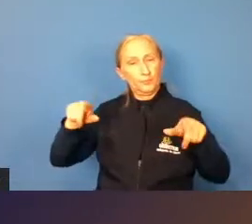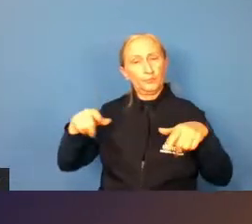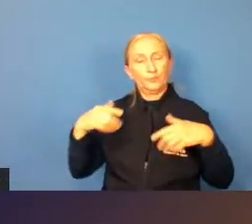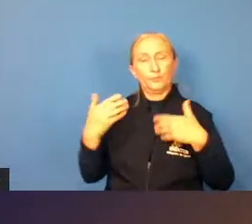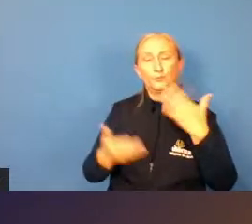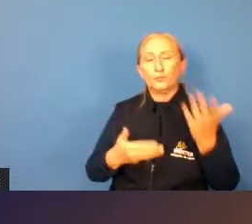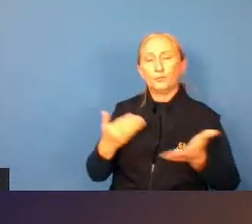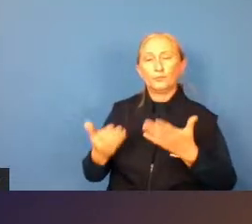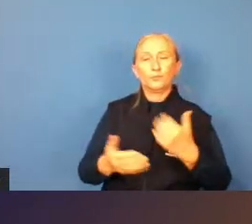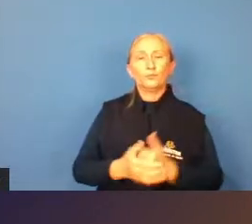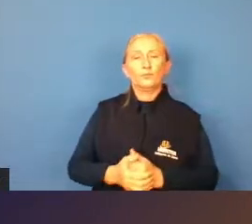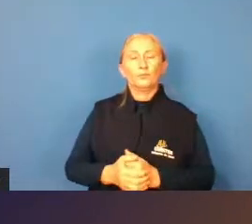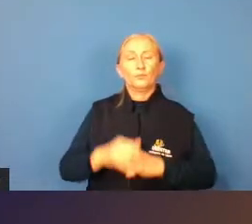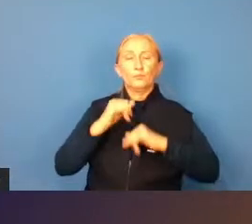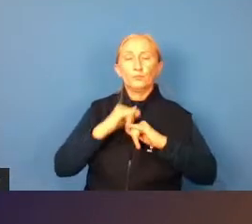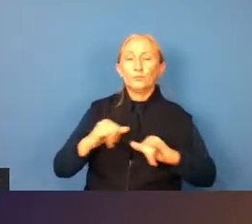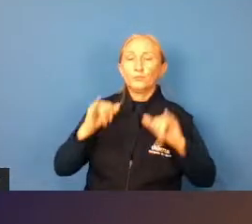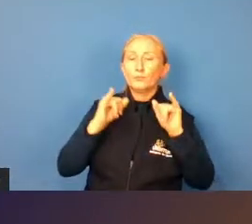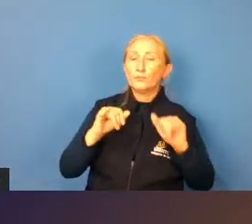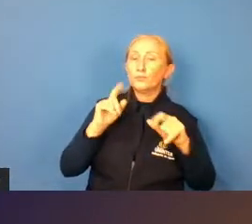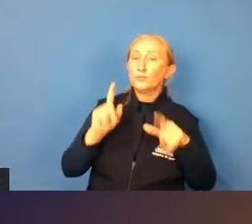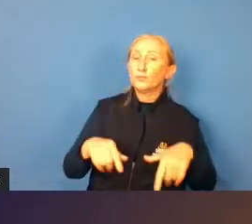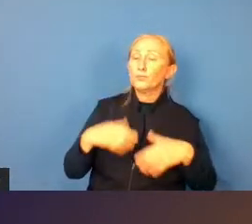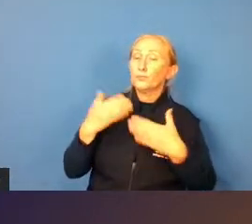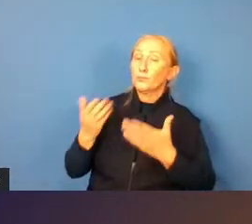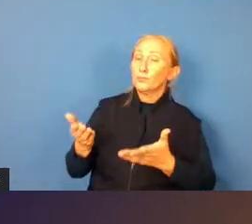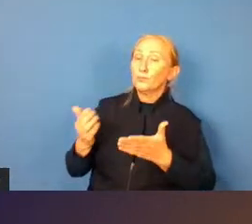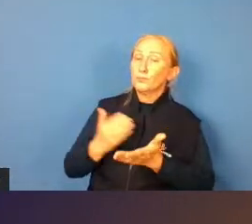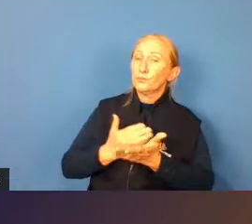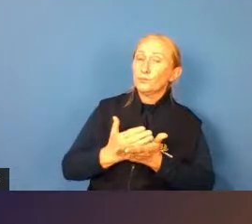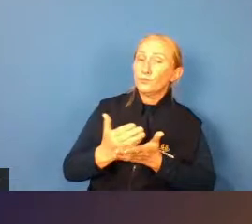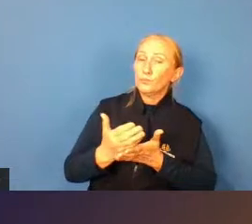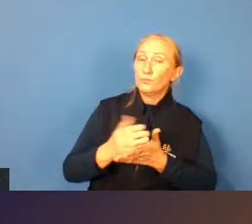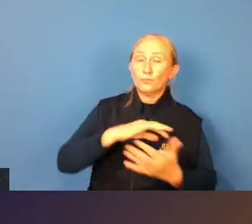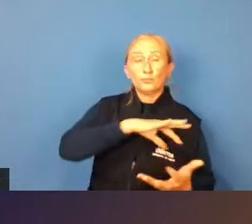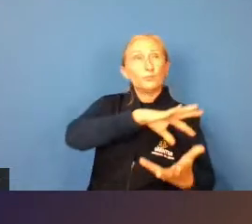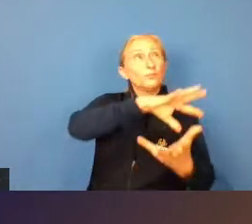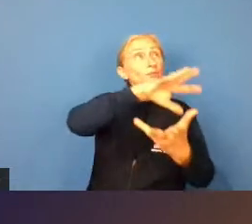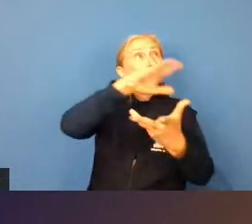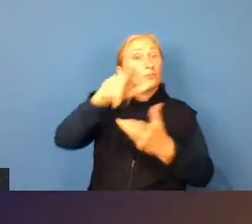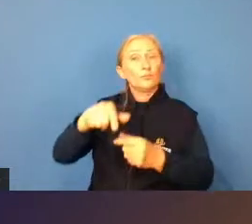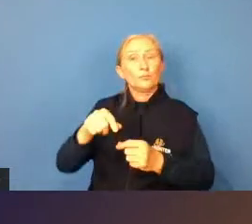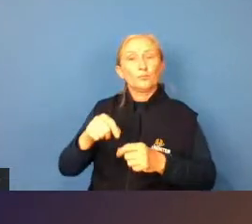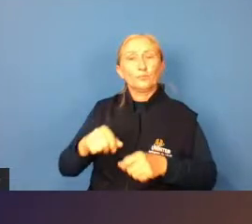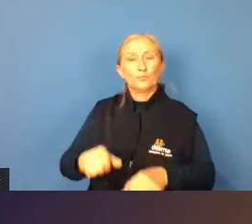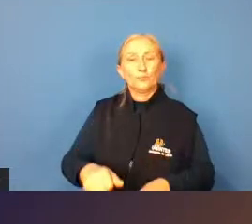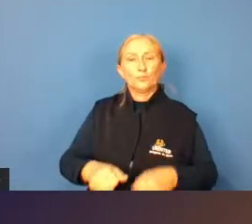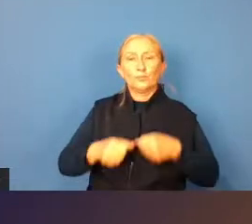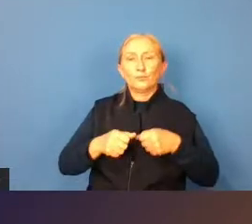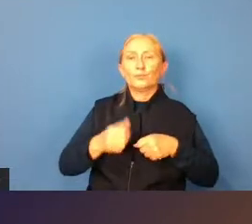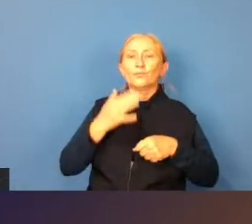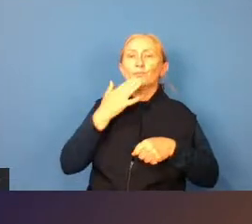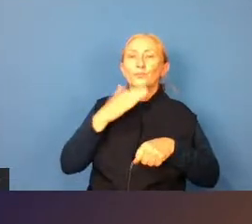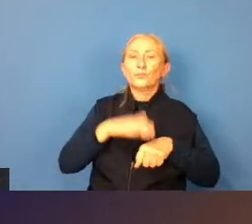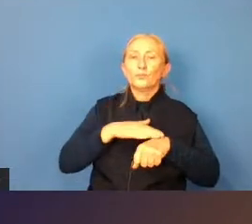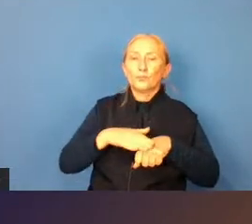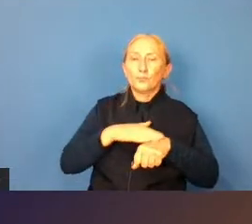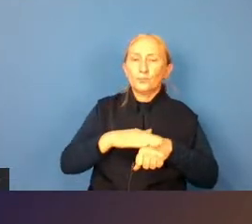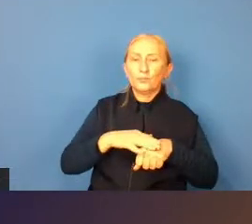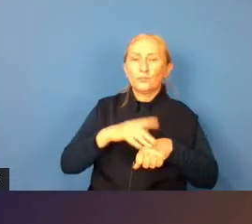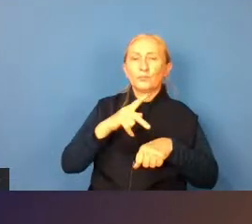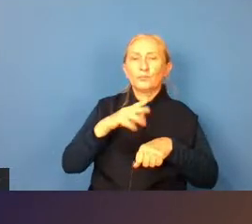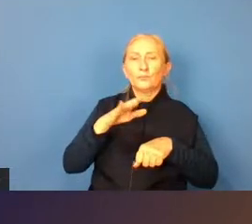plataformas aí de divulgação e foi ela que deu início no mundo inteiro as meias calças de cor da pele e a meia